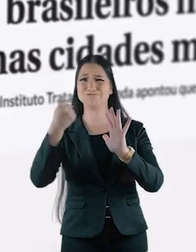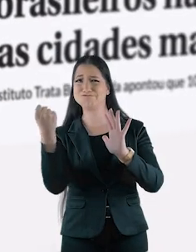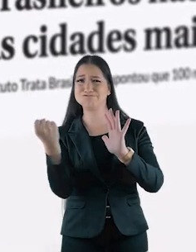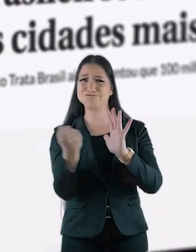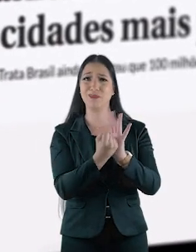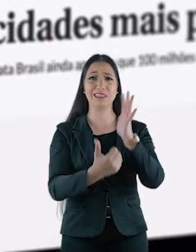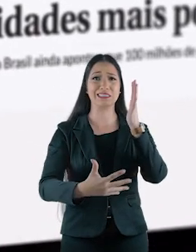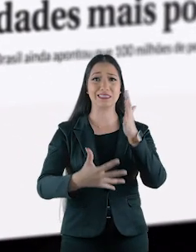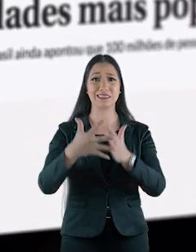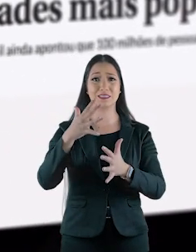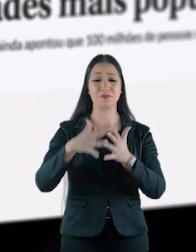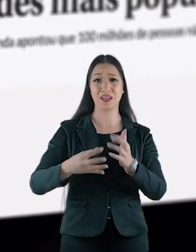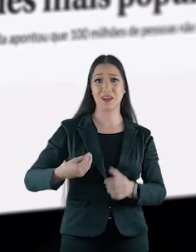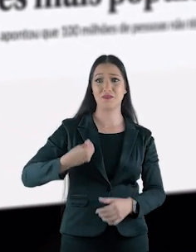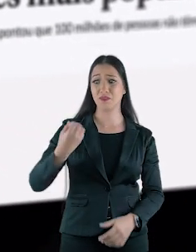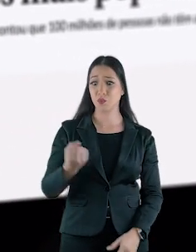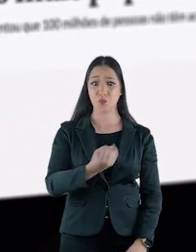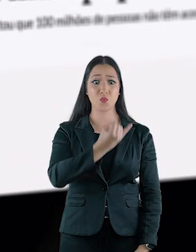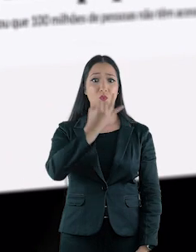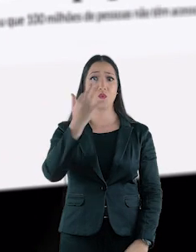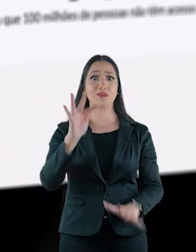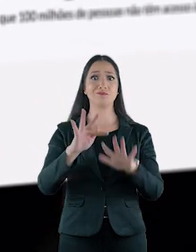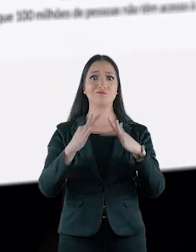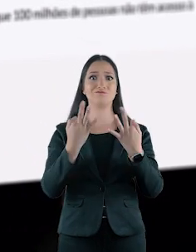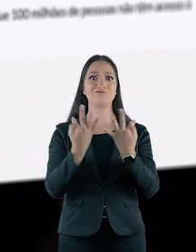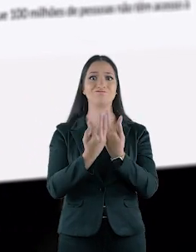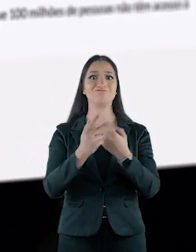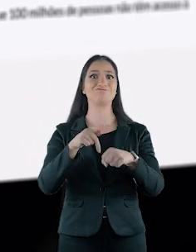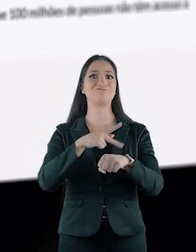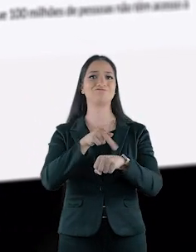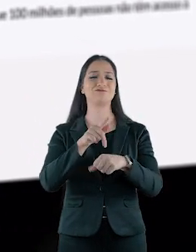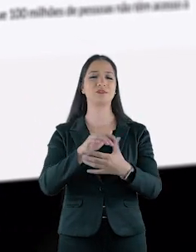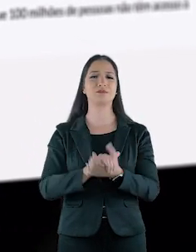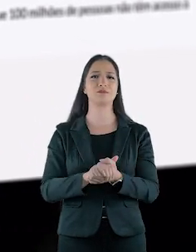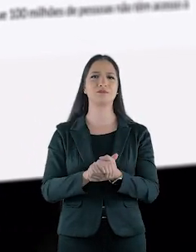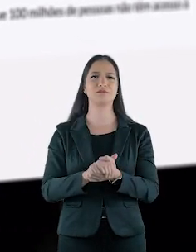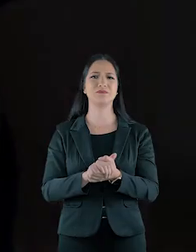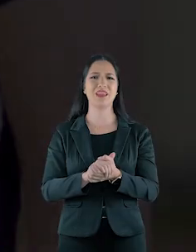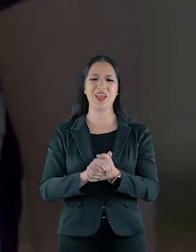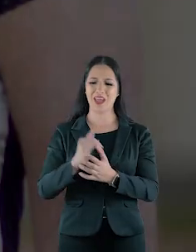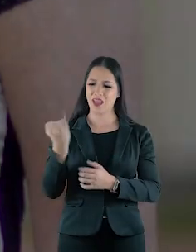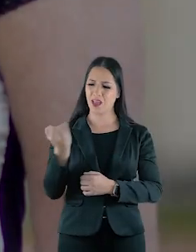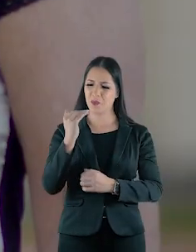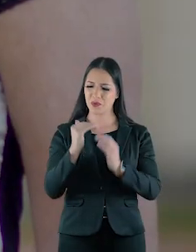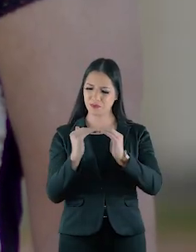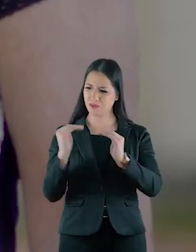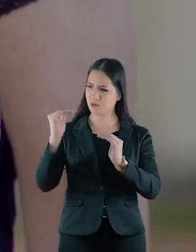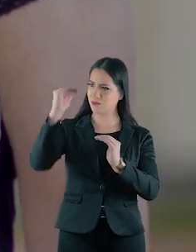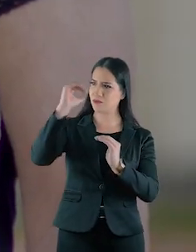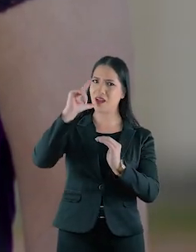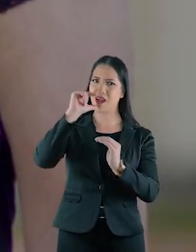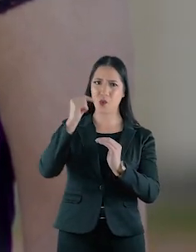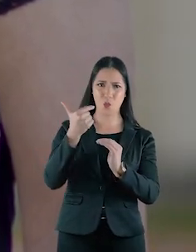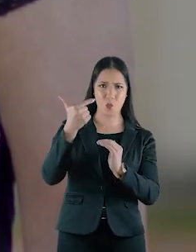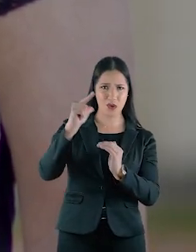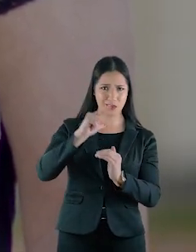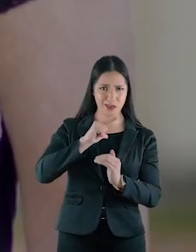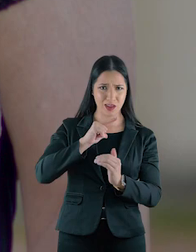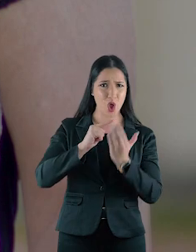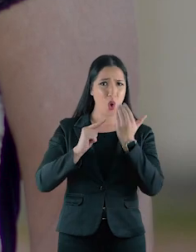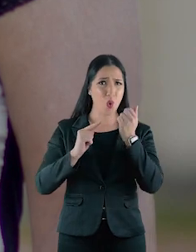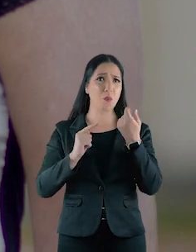um atraso histórico que compromete a sobrevivência. de milhões de famílias no país. Existe um bem maior que a água?